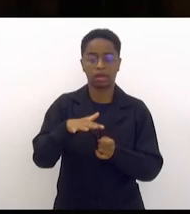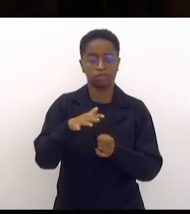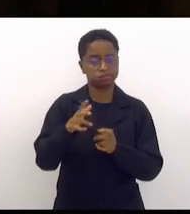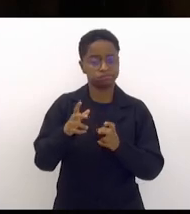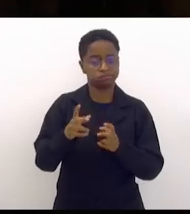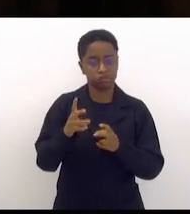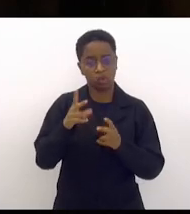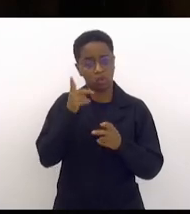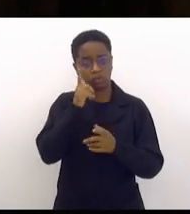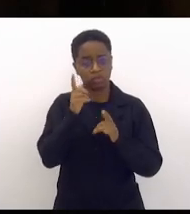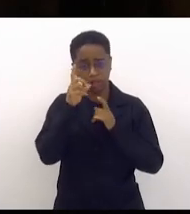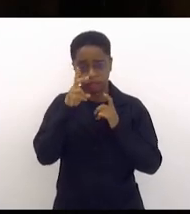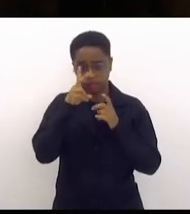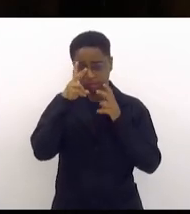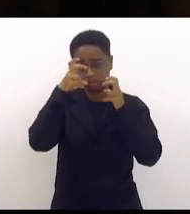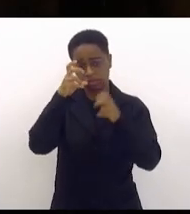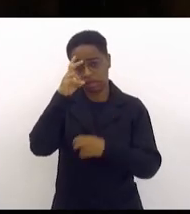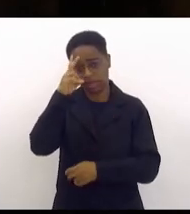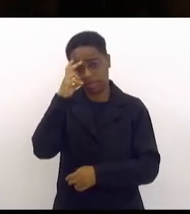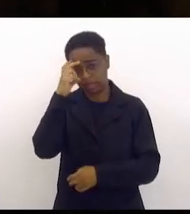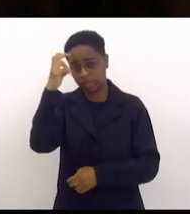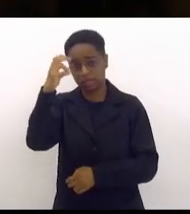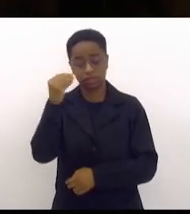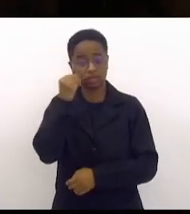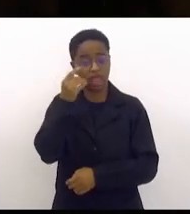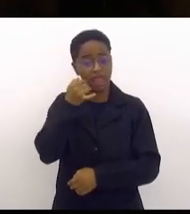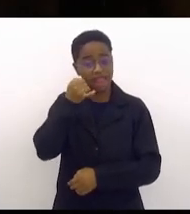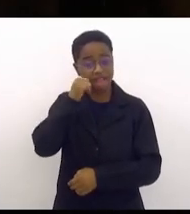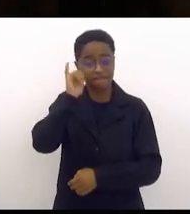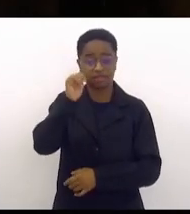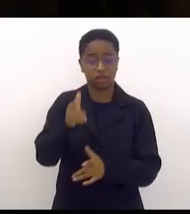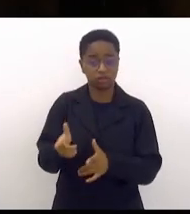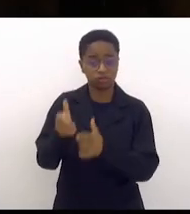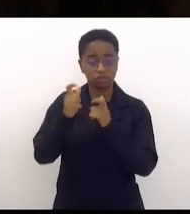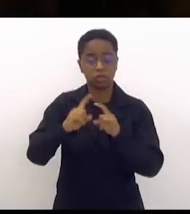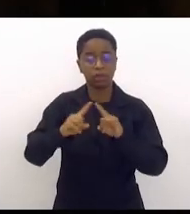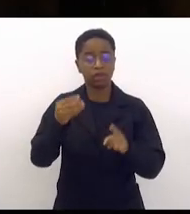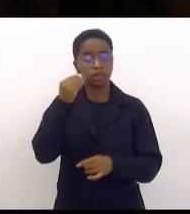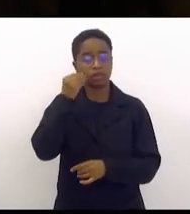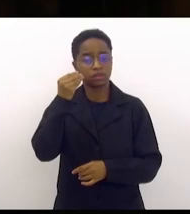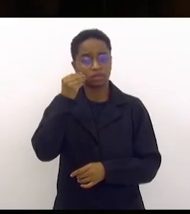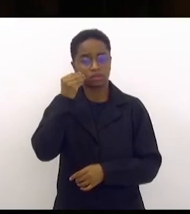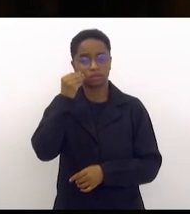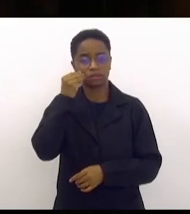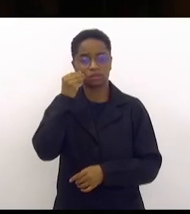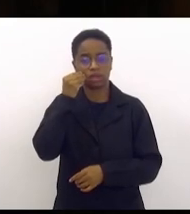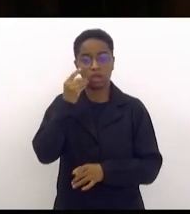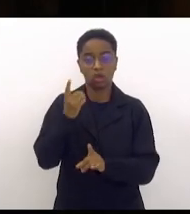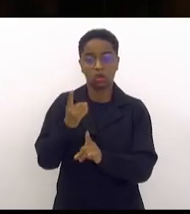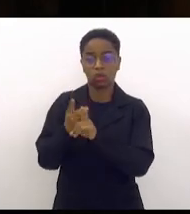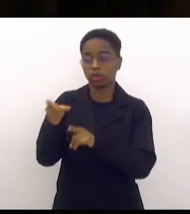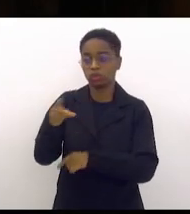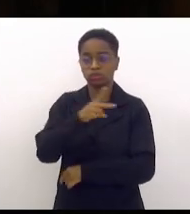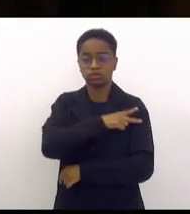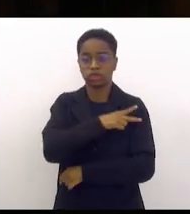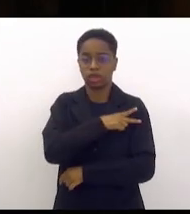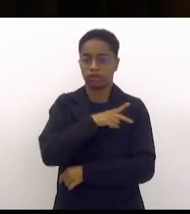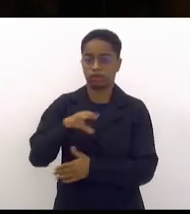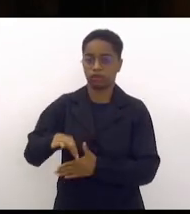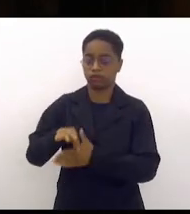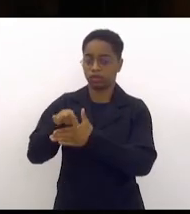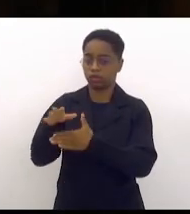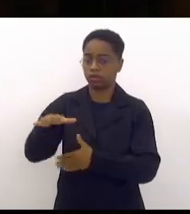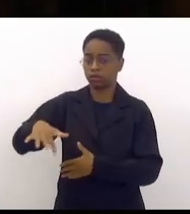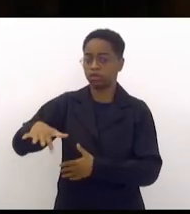para que possa evitar o tiro mas buscar os donos da firma buscar